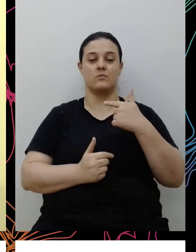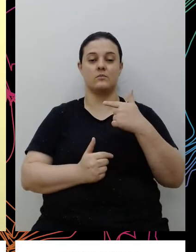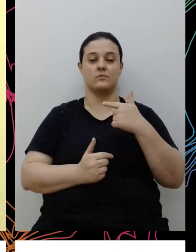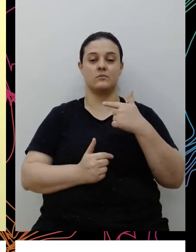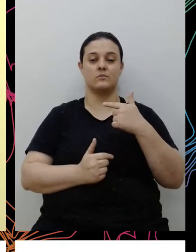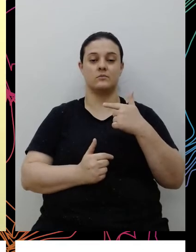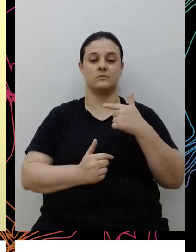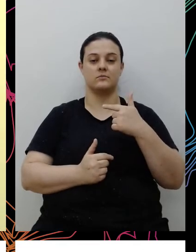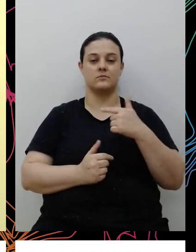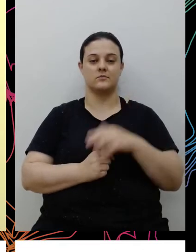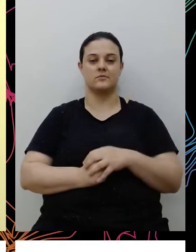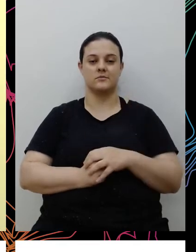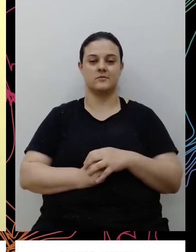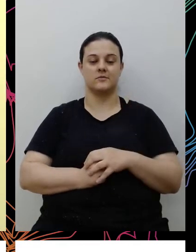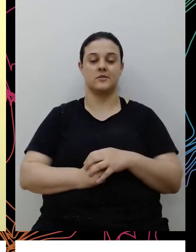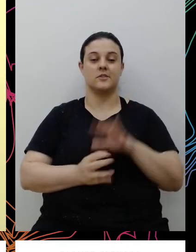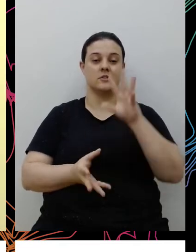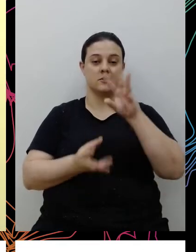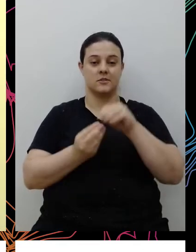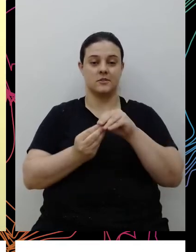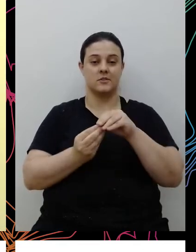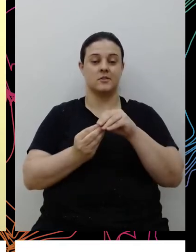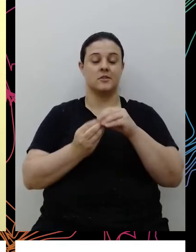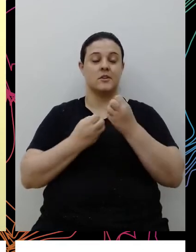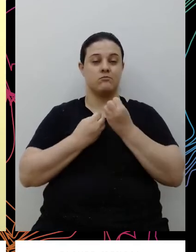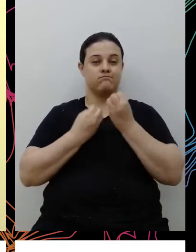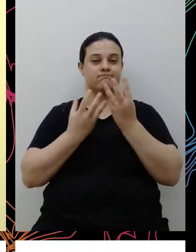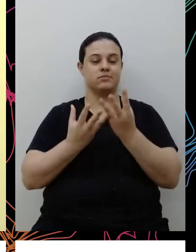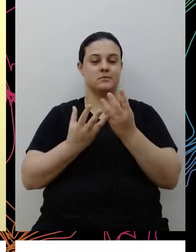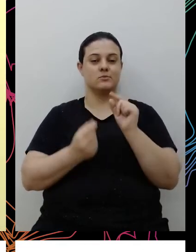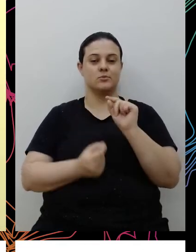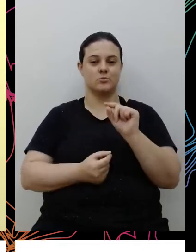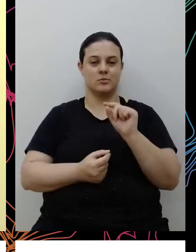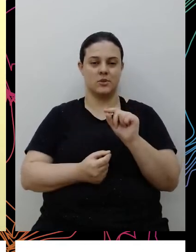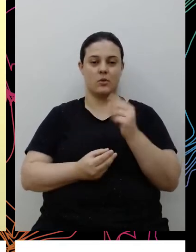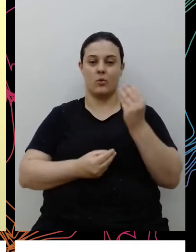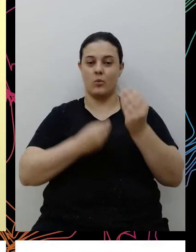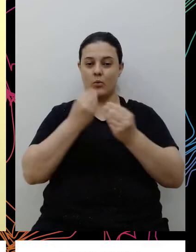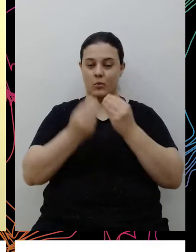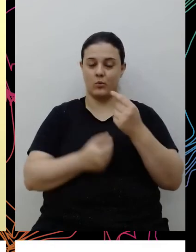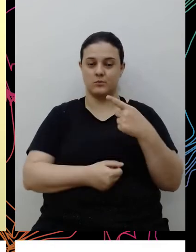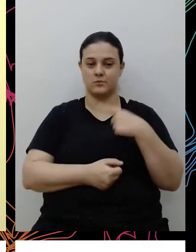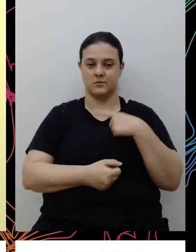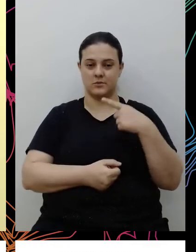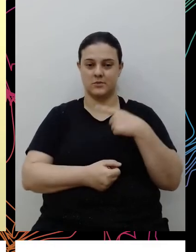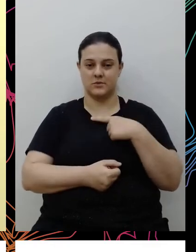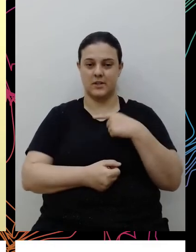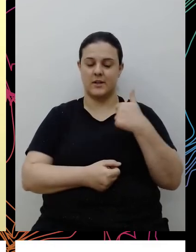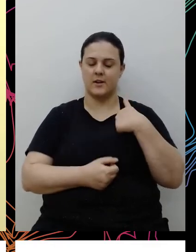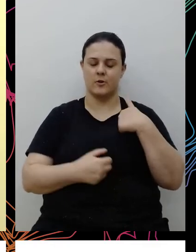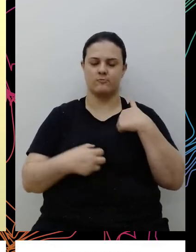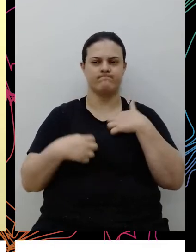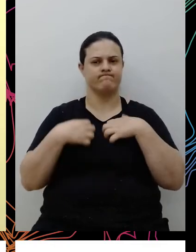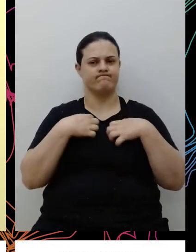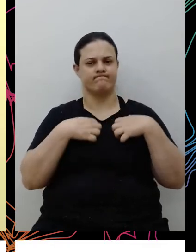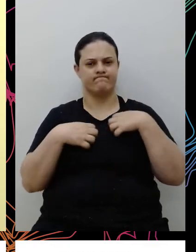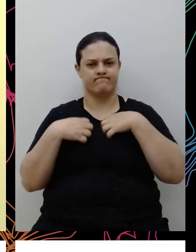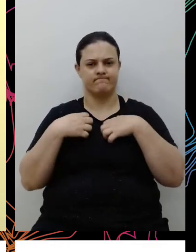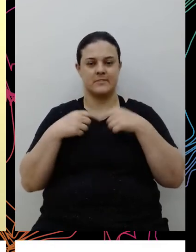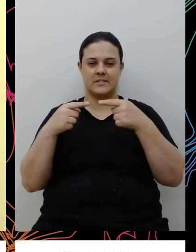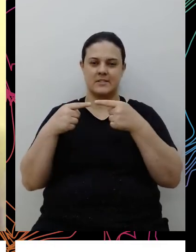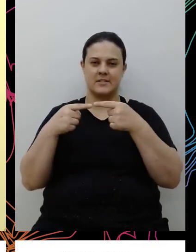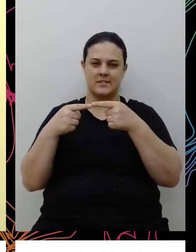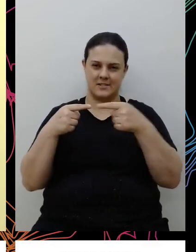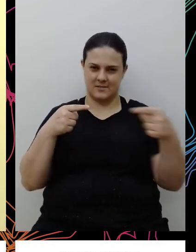começar o final, né, com um desabafo, né, com uma questão aí que tem me pegado muito ainda mais essa semana